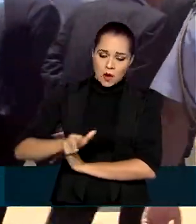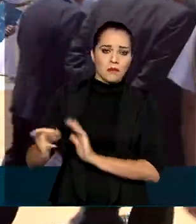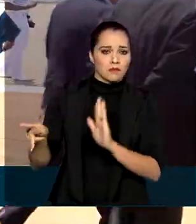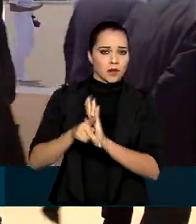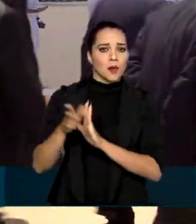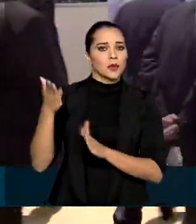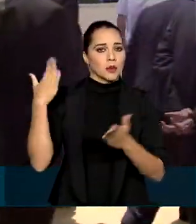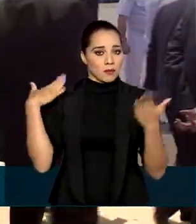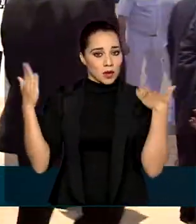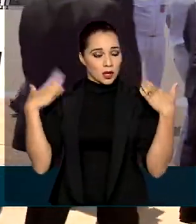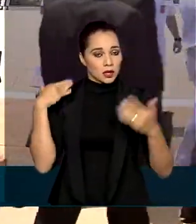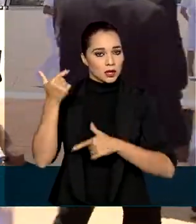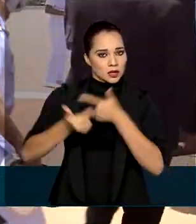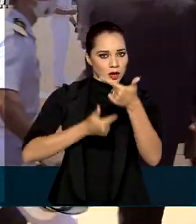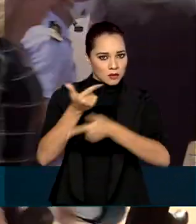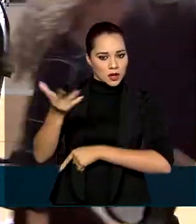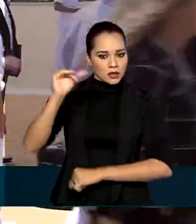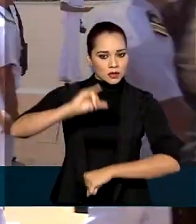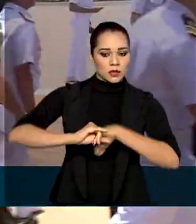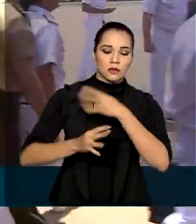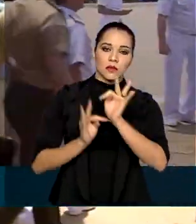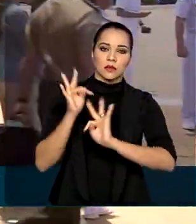neste centro tecnológico.